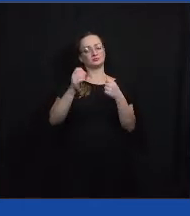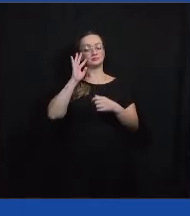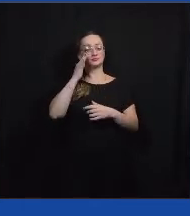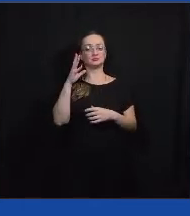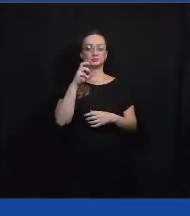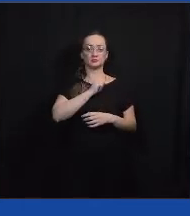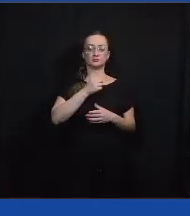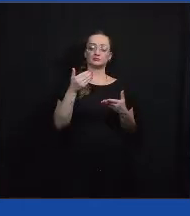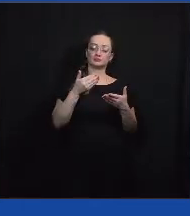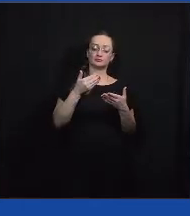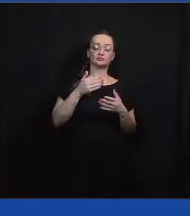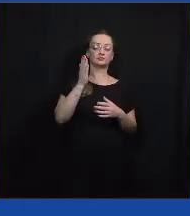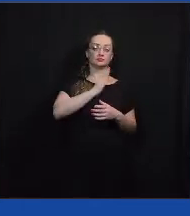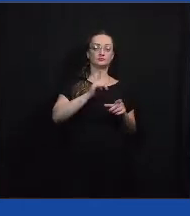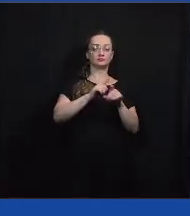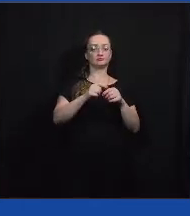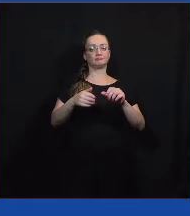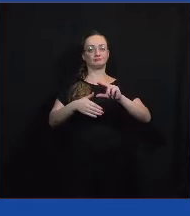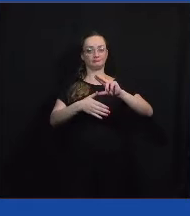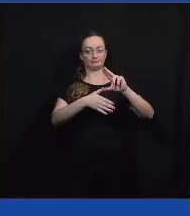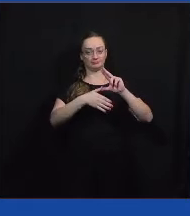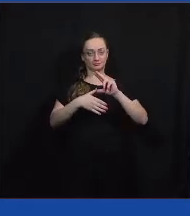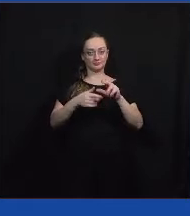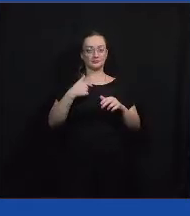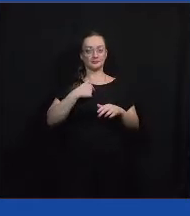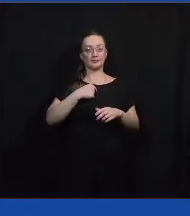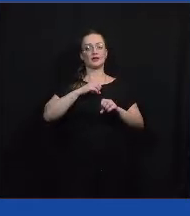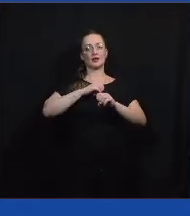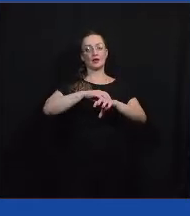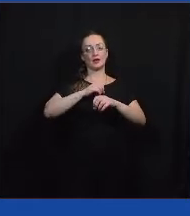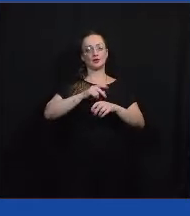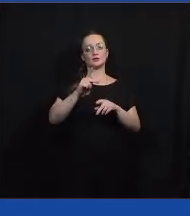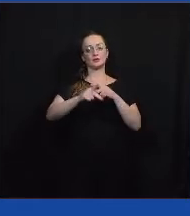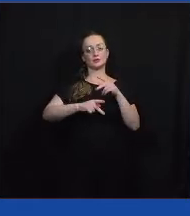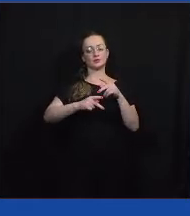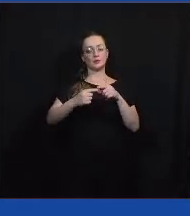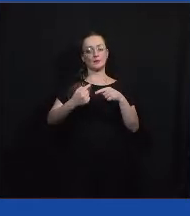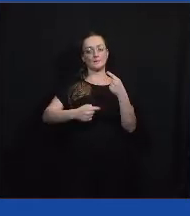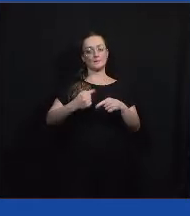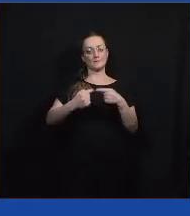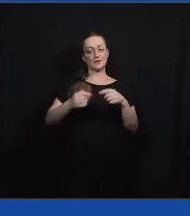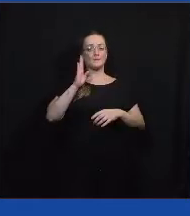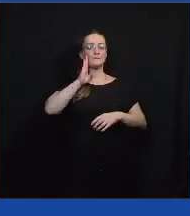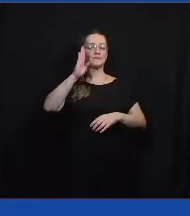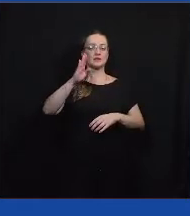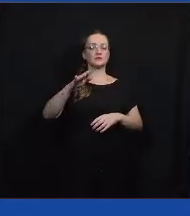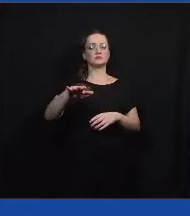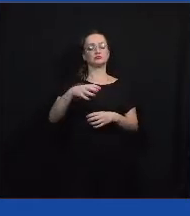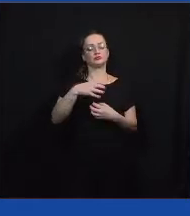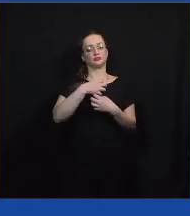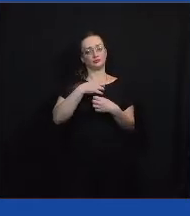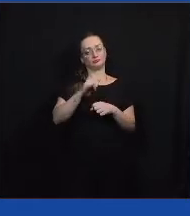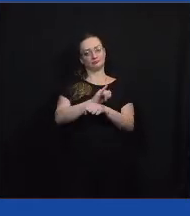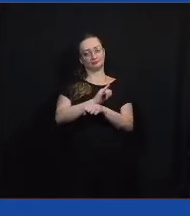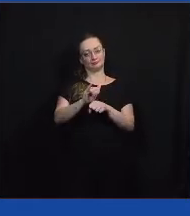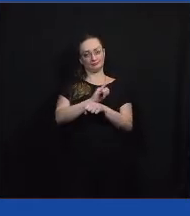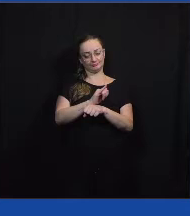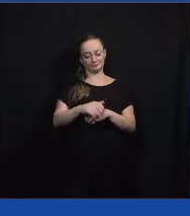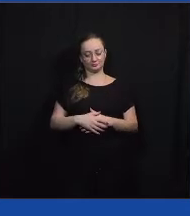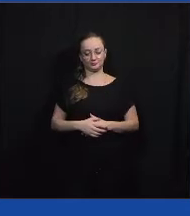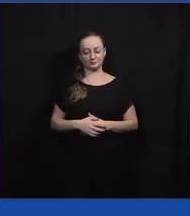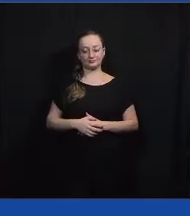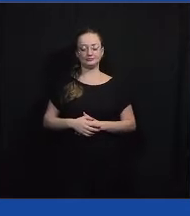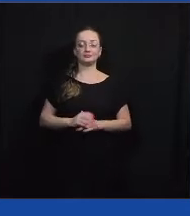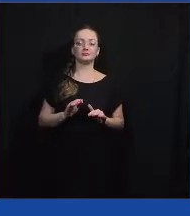tanto no Brasil quanto na América Latina. E, para mim, a educação política é um dos principais meios para isso. Então, é meio que...